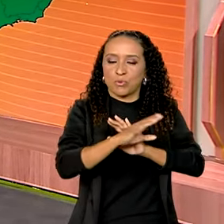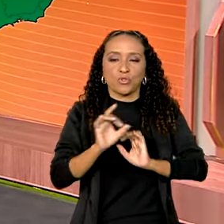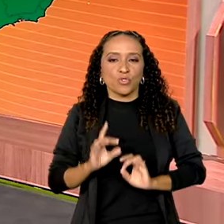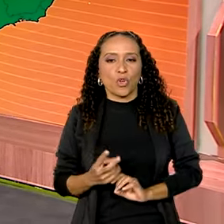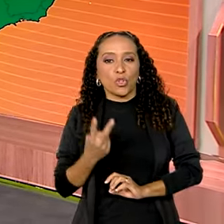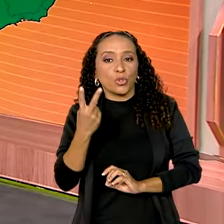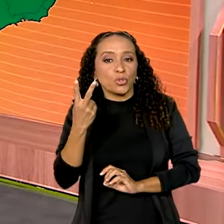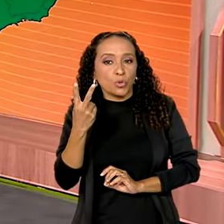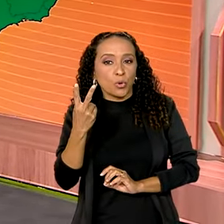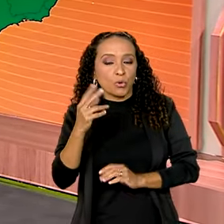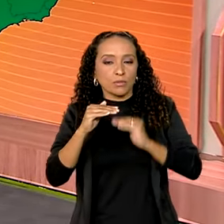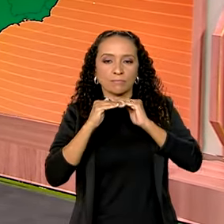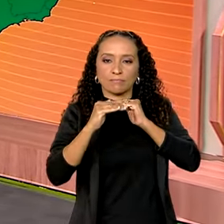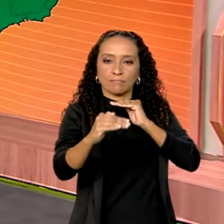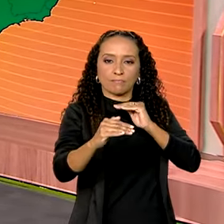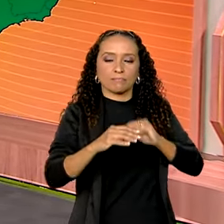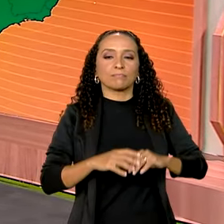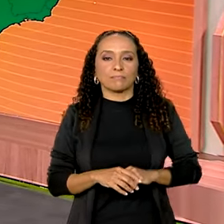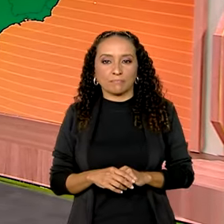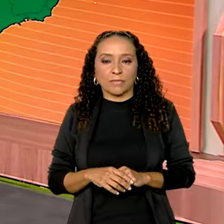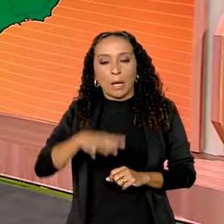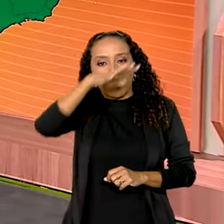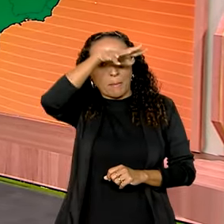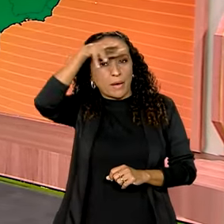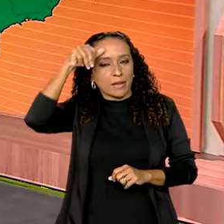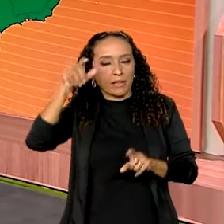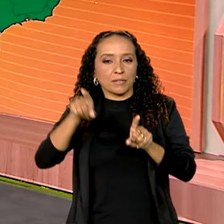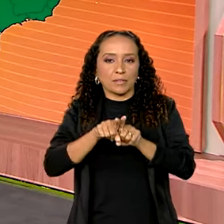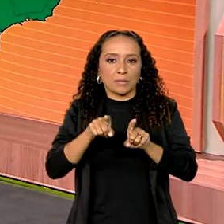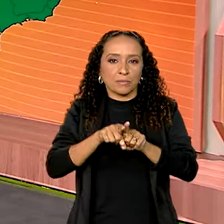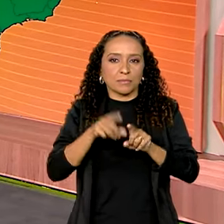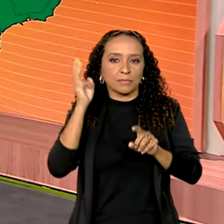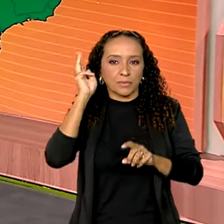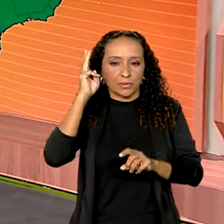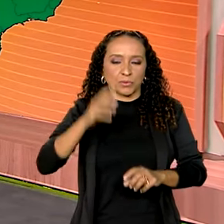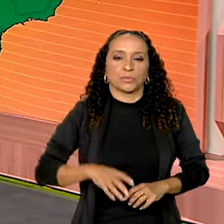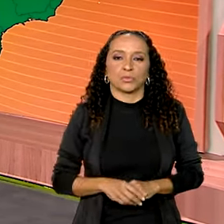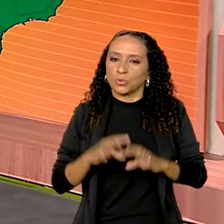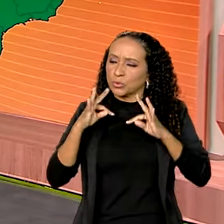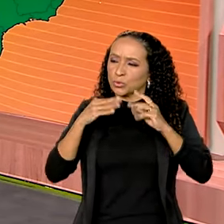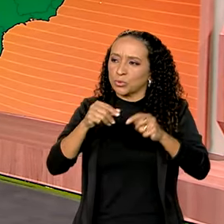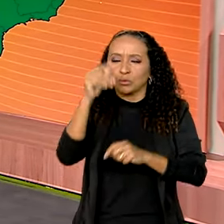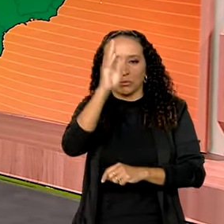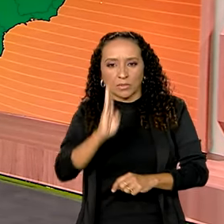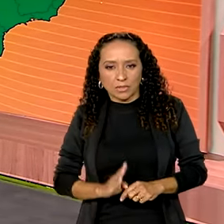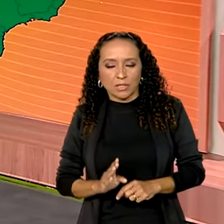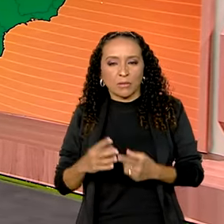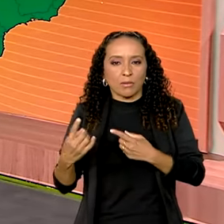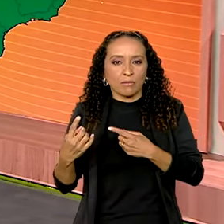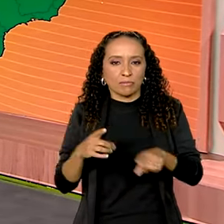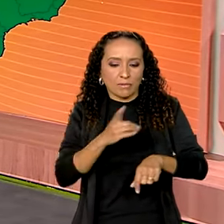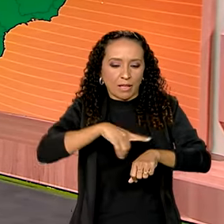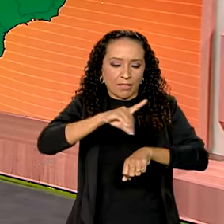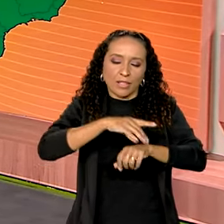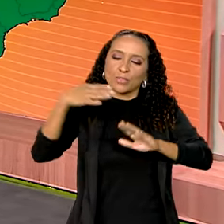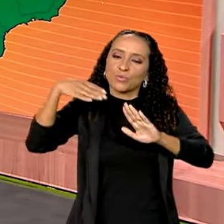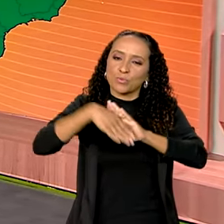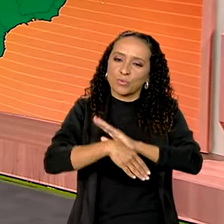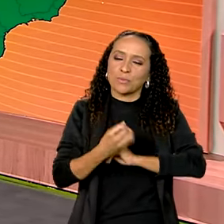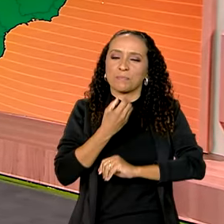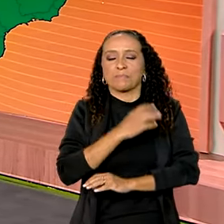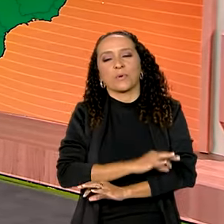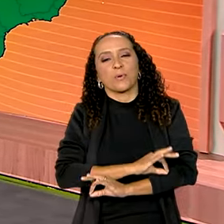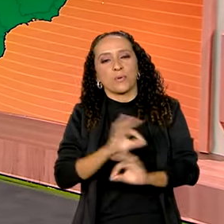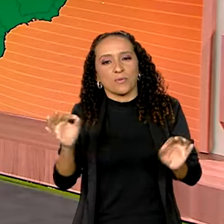apenas dois estáveis, né? O Maranhão e o Mato Grosso. Em todo o resto do país, a dengue está em queda. Uma boa